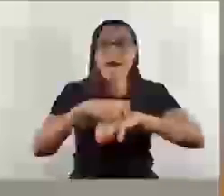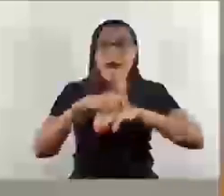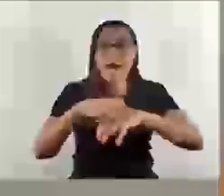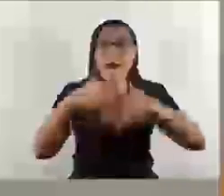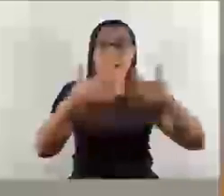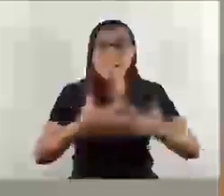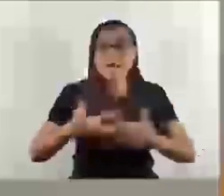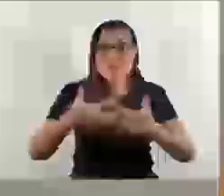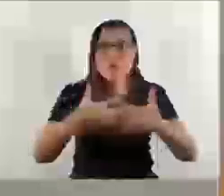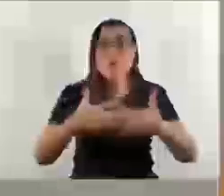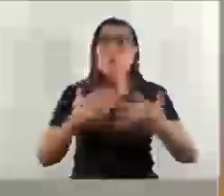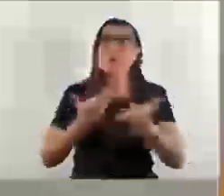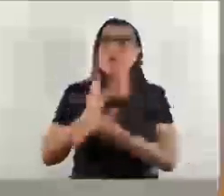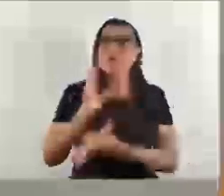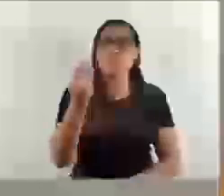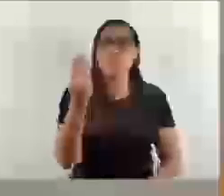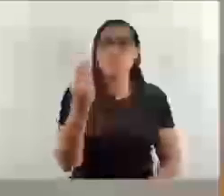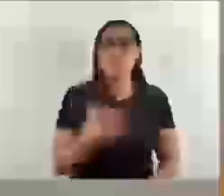Vereador Sandro.